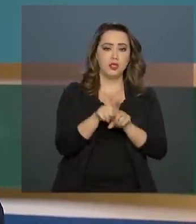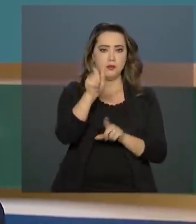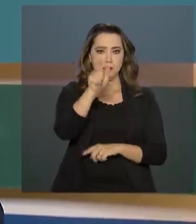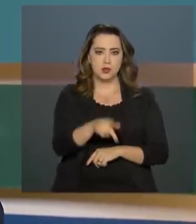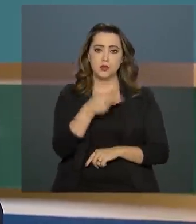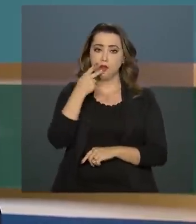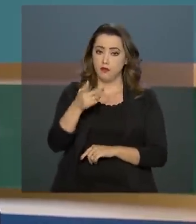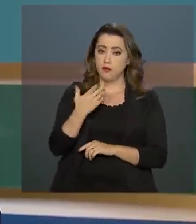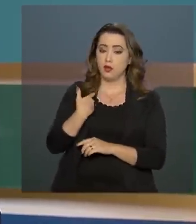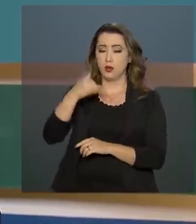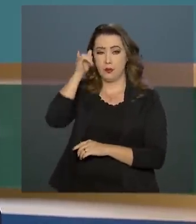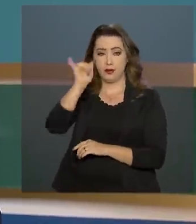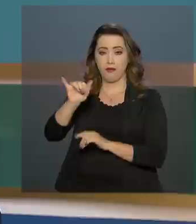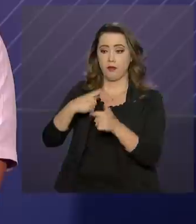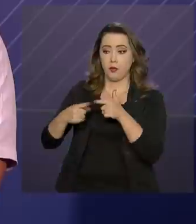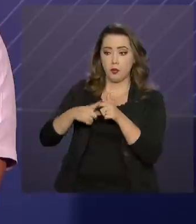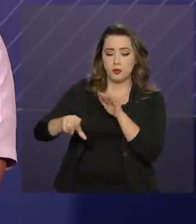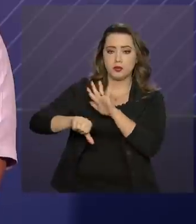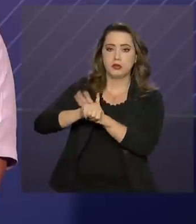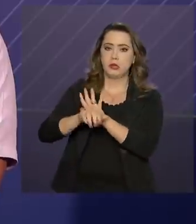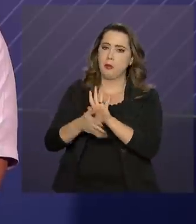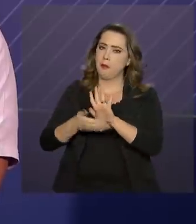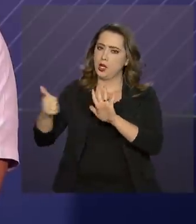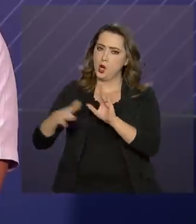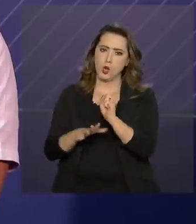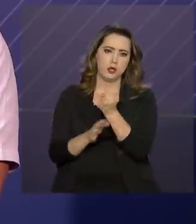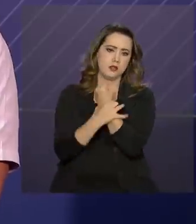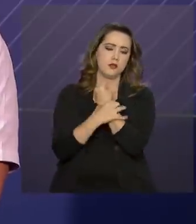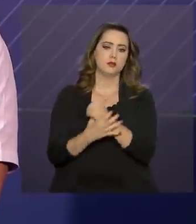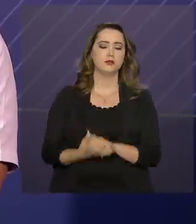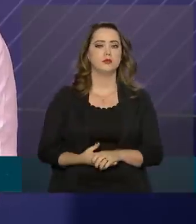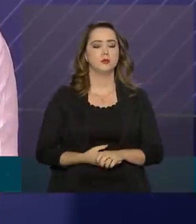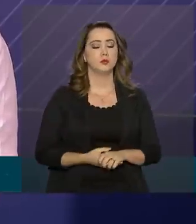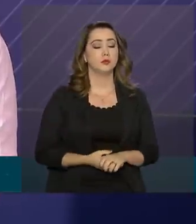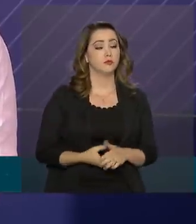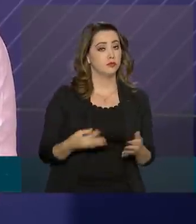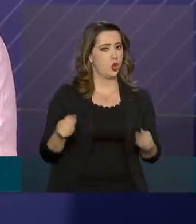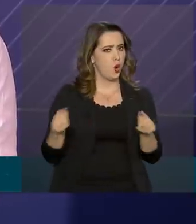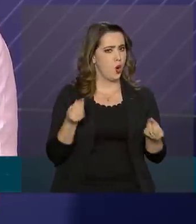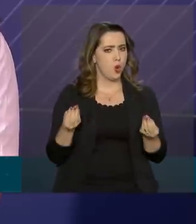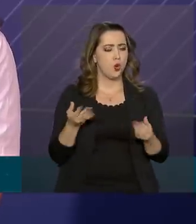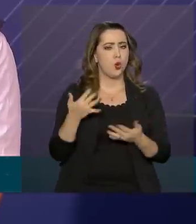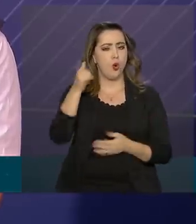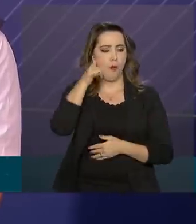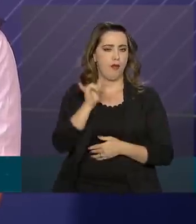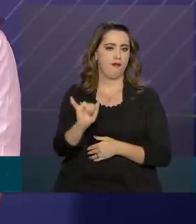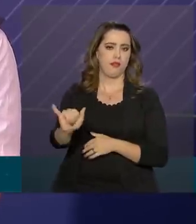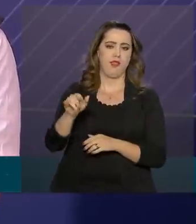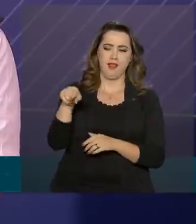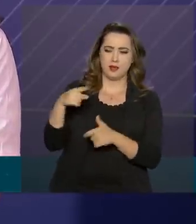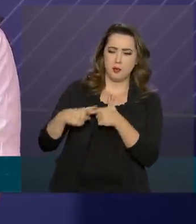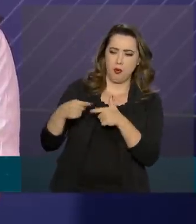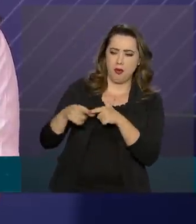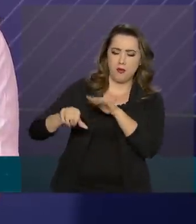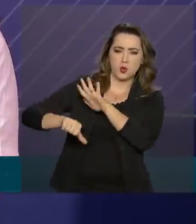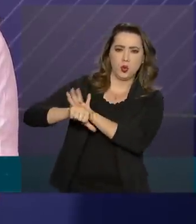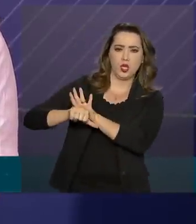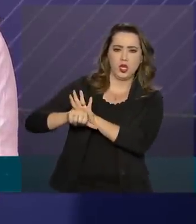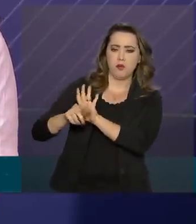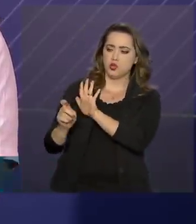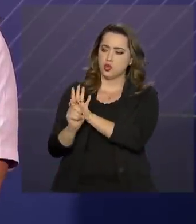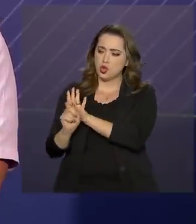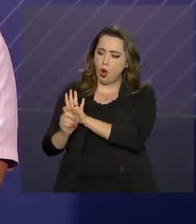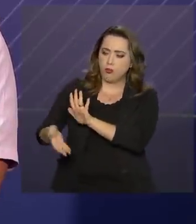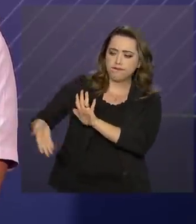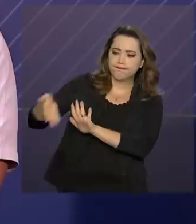serão reforçadas. Medidas de prevenção a este tipo de ilícito são adotadas regularmente. Em vista do